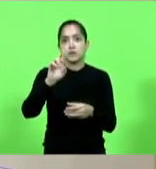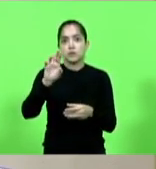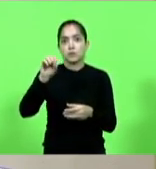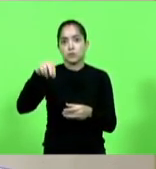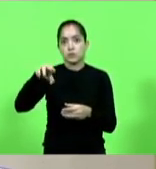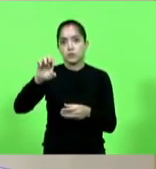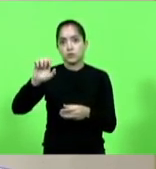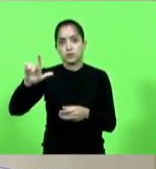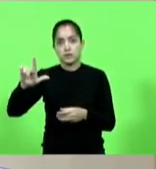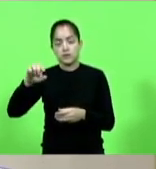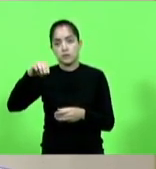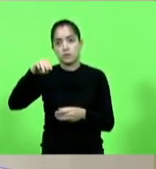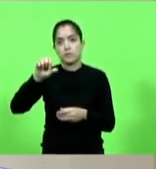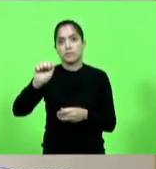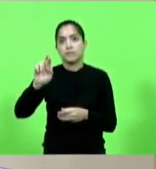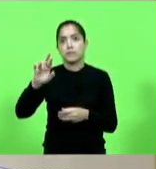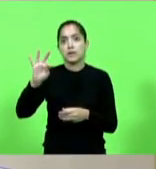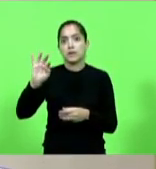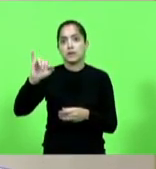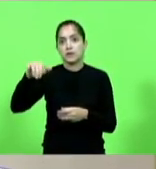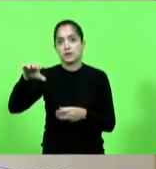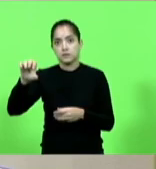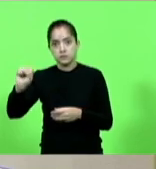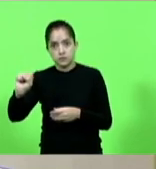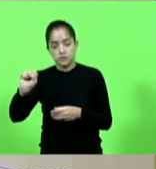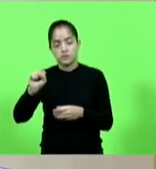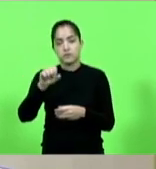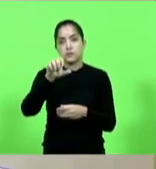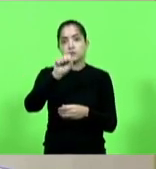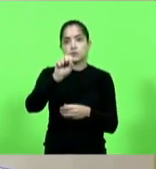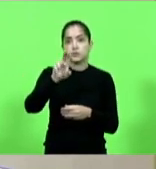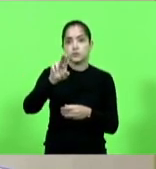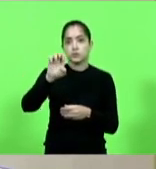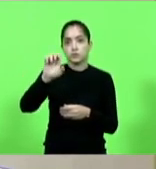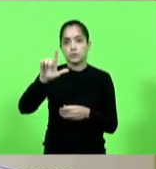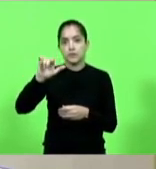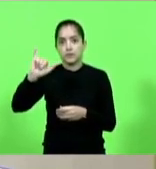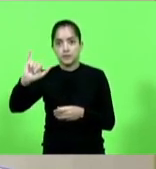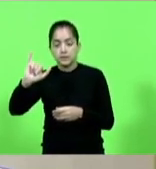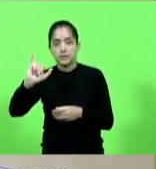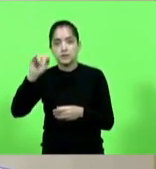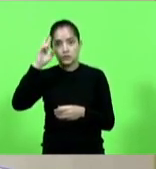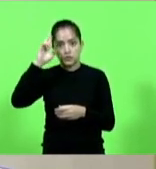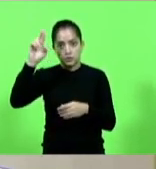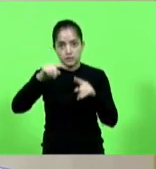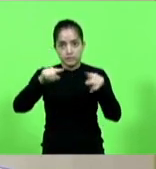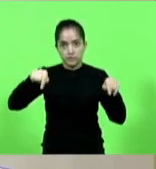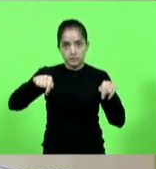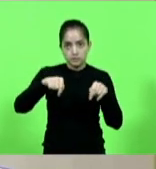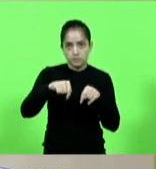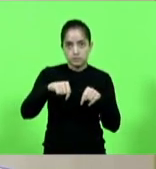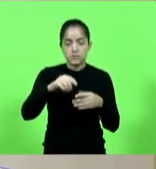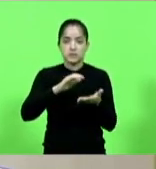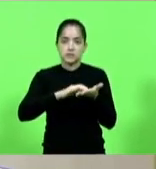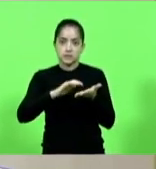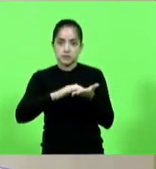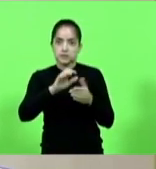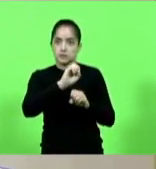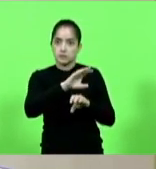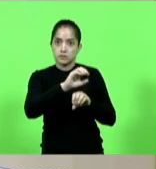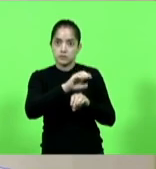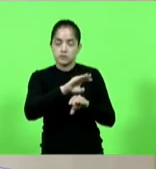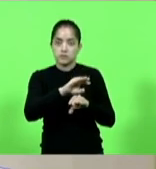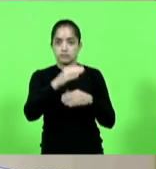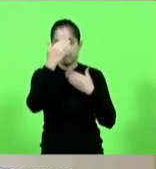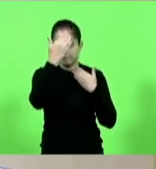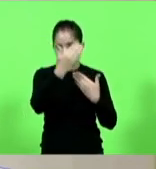bem como também a chefe de gabinete, Suili Moreira, e Leonice Burato, secretário de Educação. Obrigado